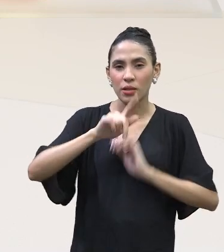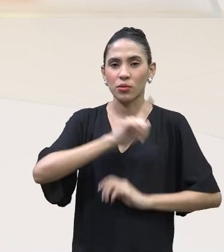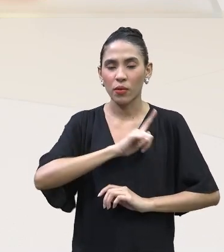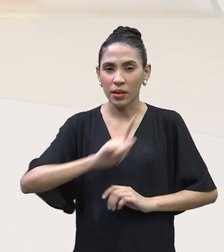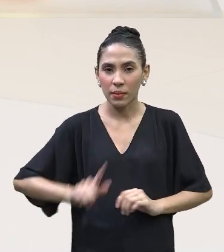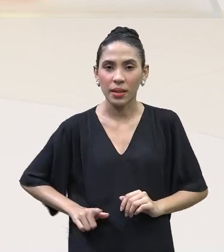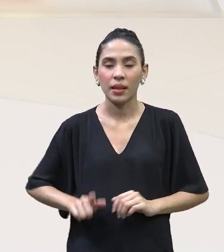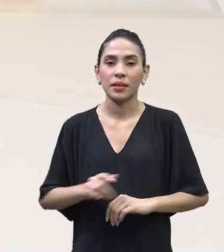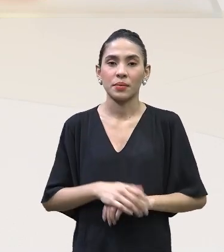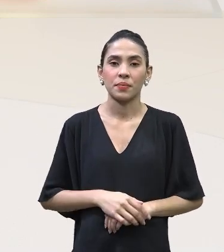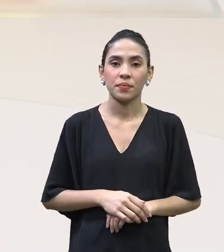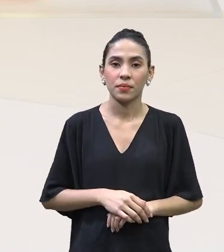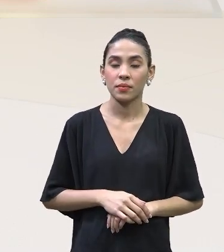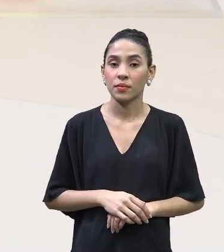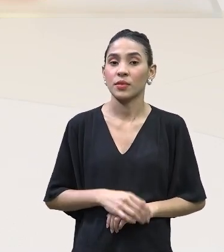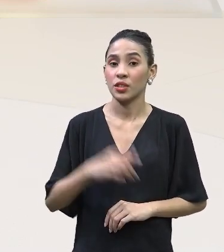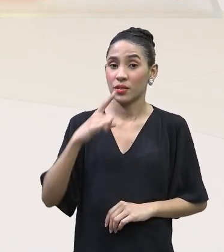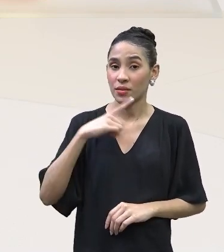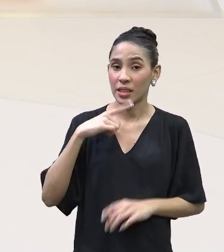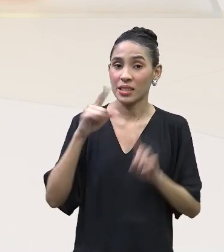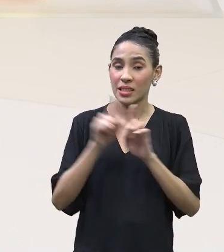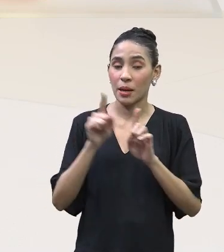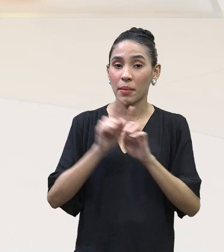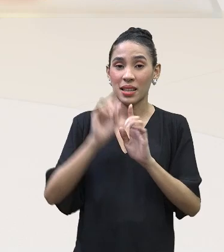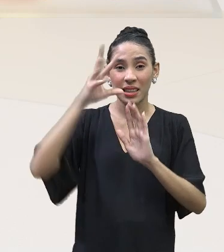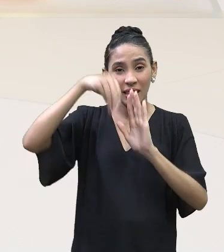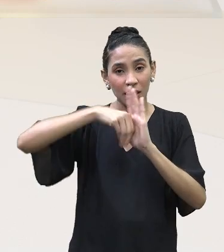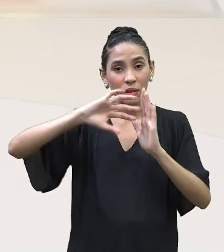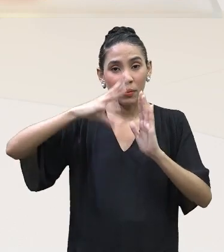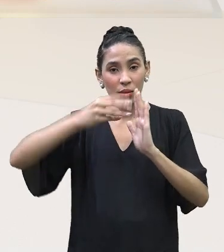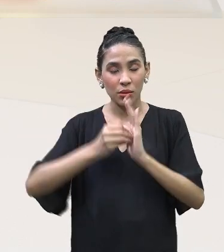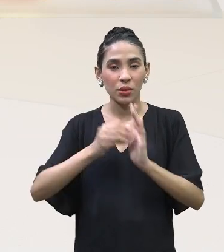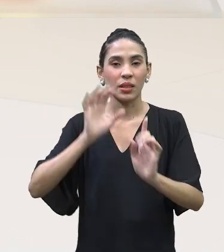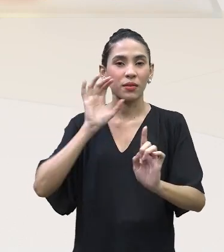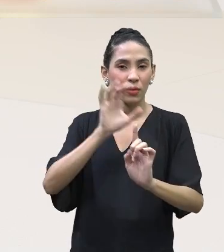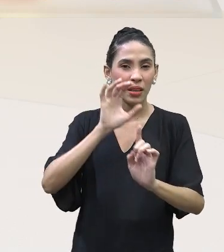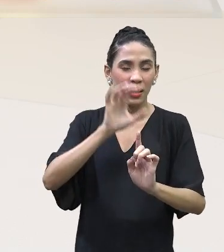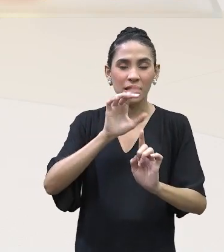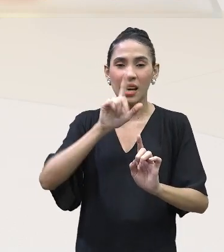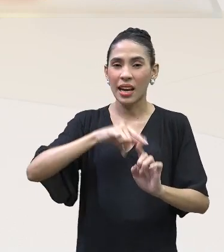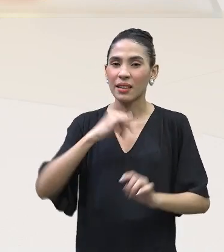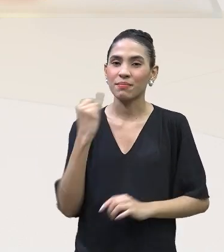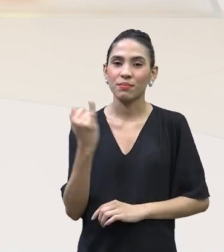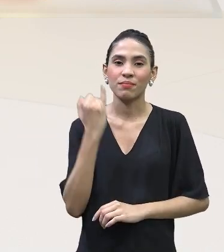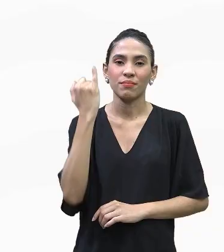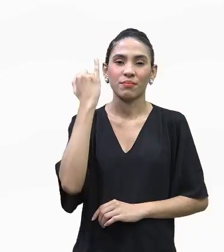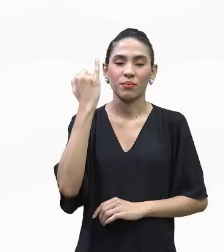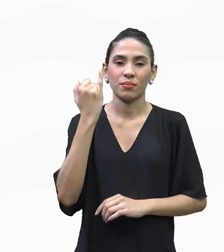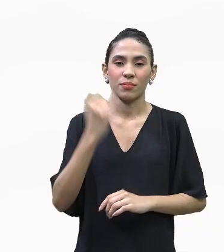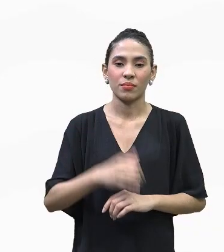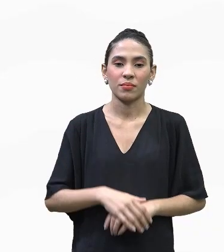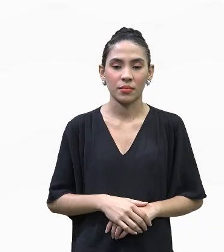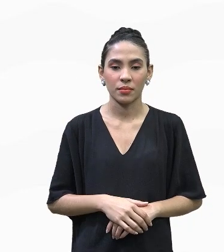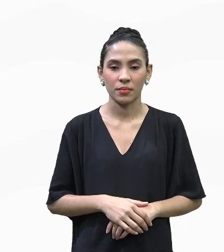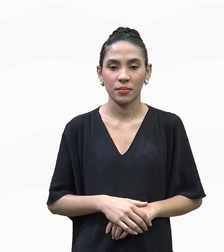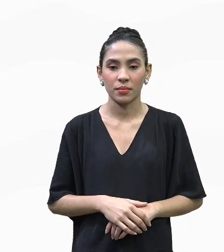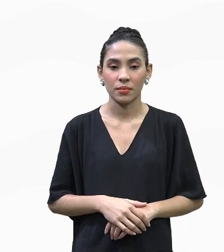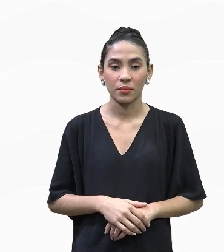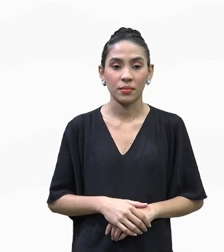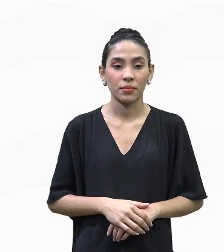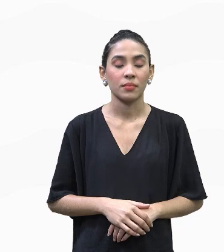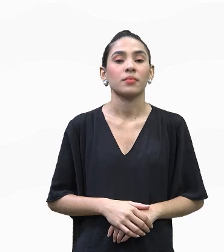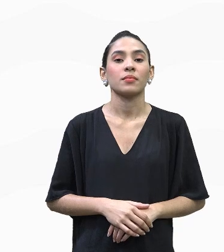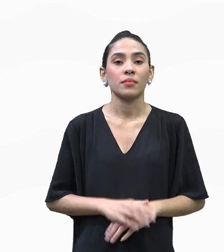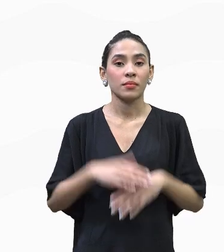governamentais, que isso existisse na Amazônia, o impacto ambiental é imenso. Vamos ao texto, vamos lá, galera. Aí